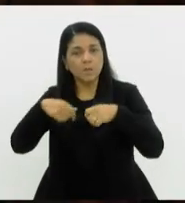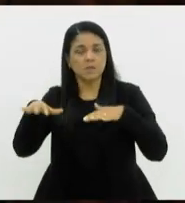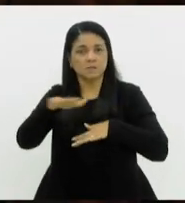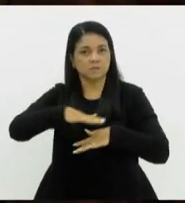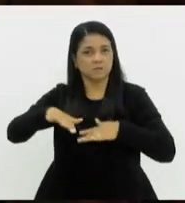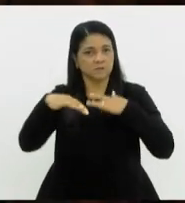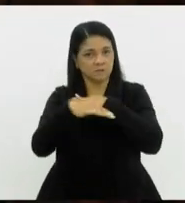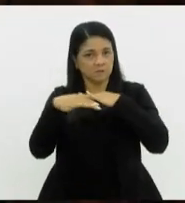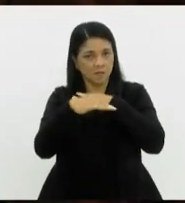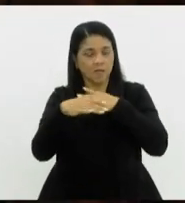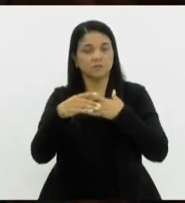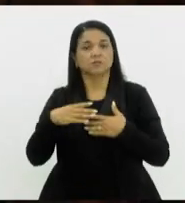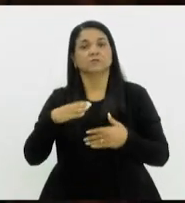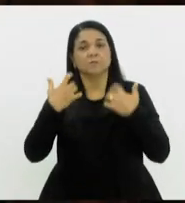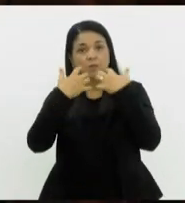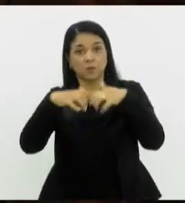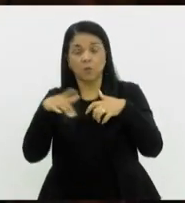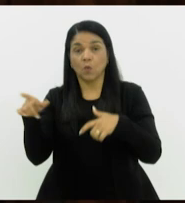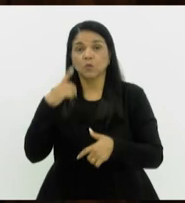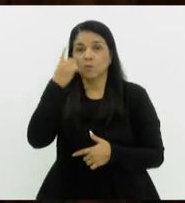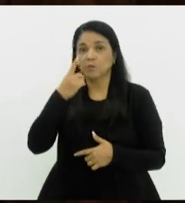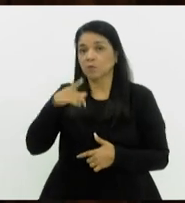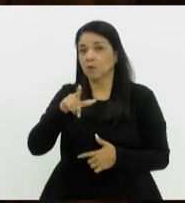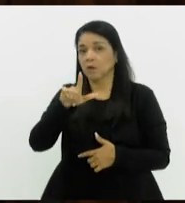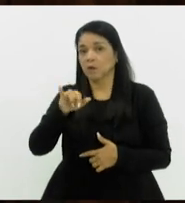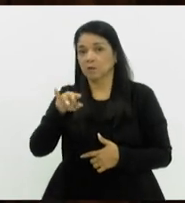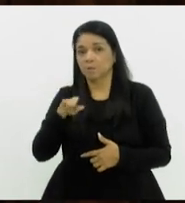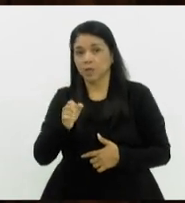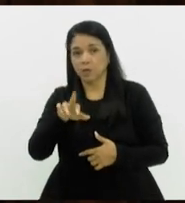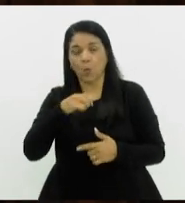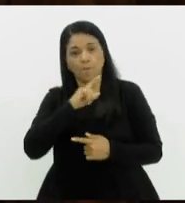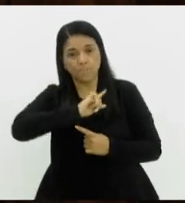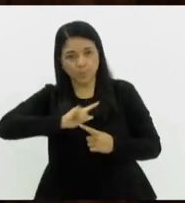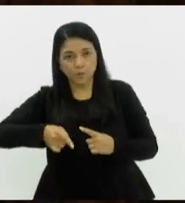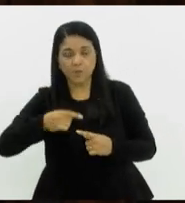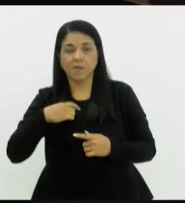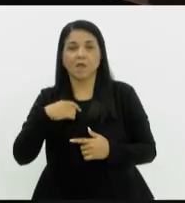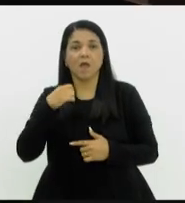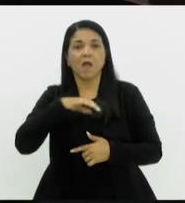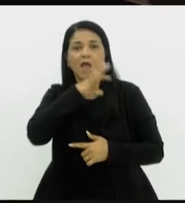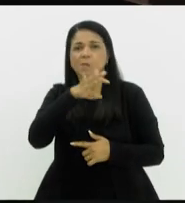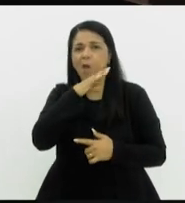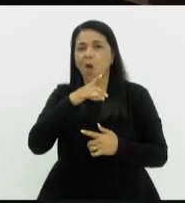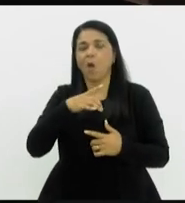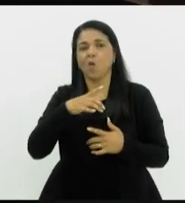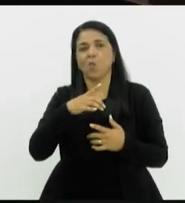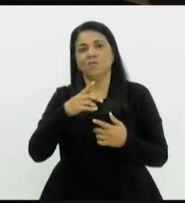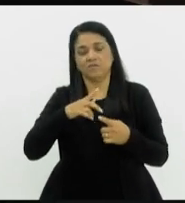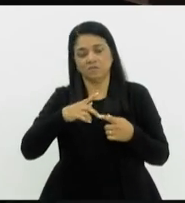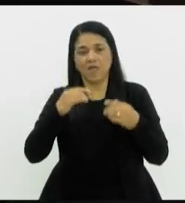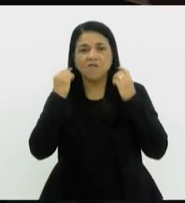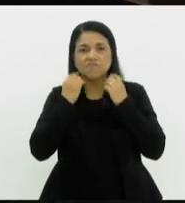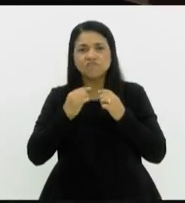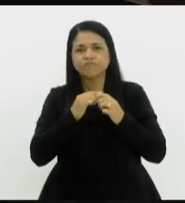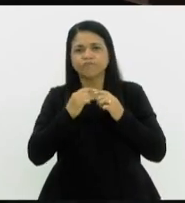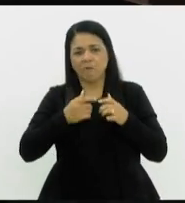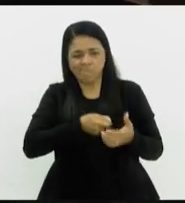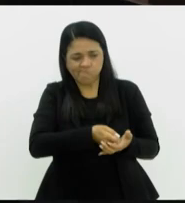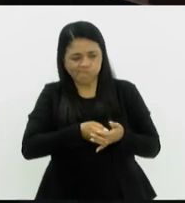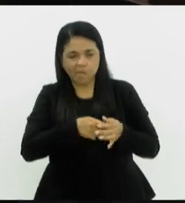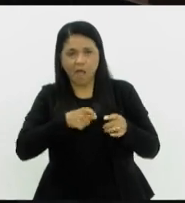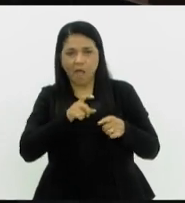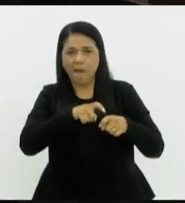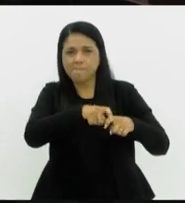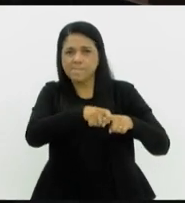O deputado Daniel Librelon quer proibir que os animais domésticos sejam acorrentados. Na justificativa, o parlamentar explica que o animal